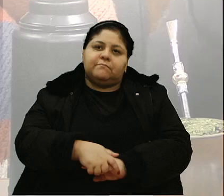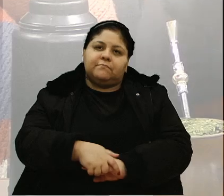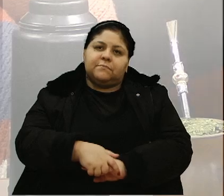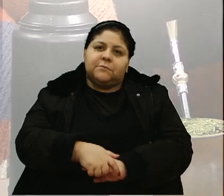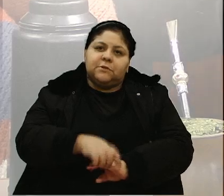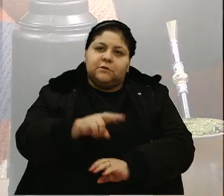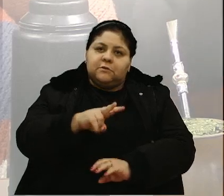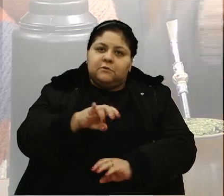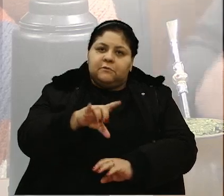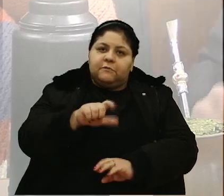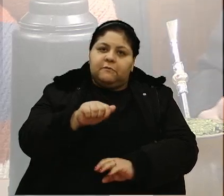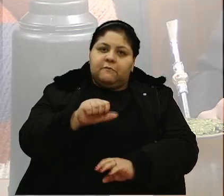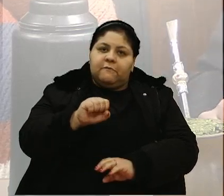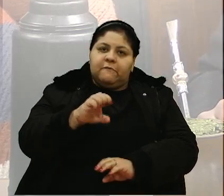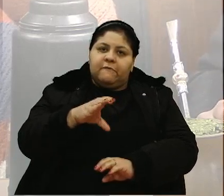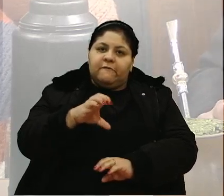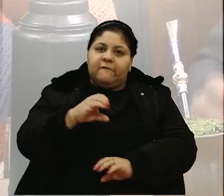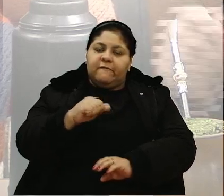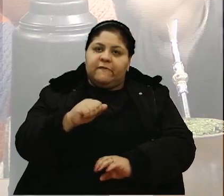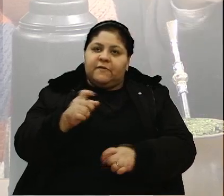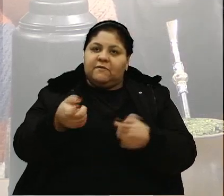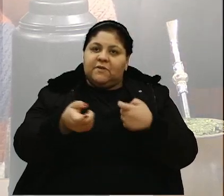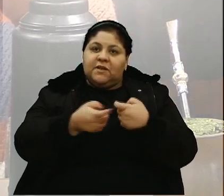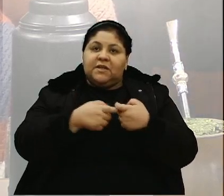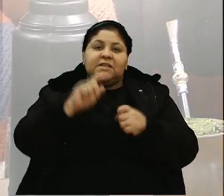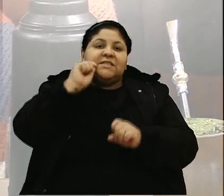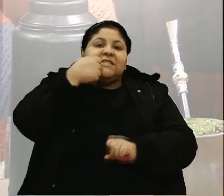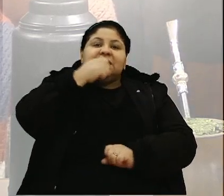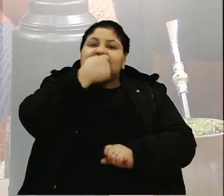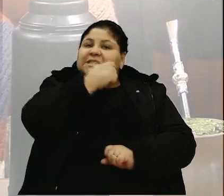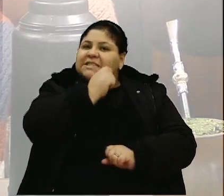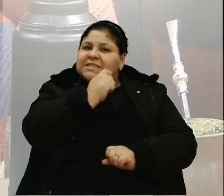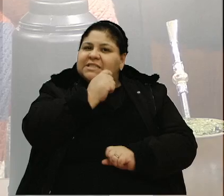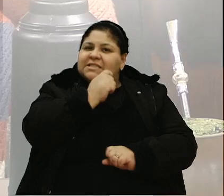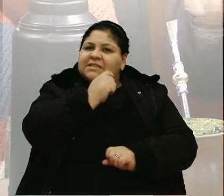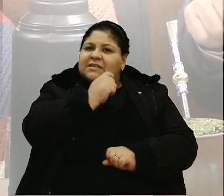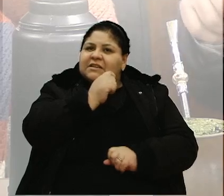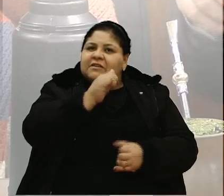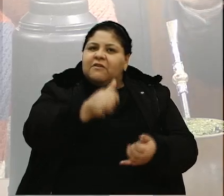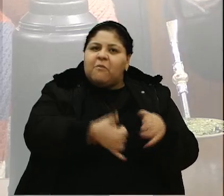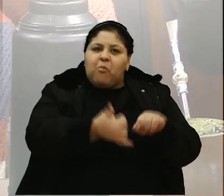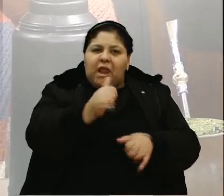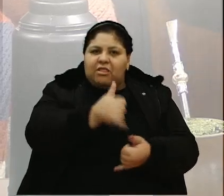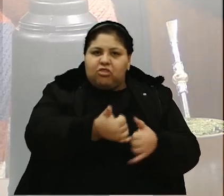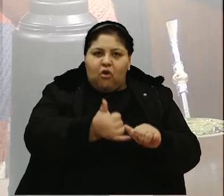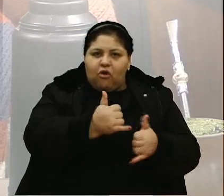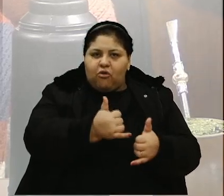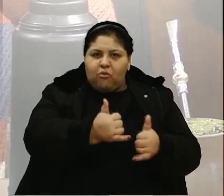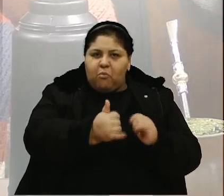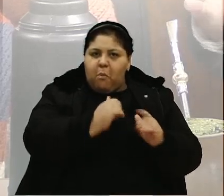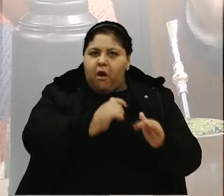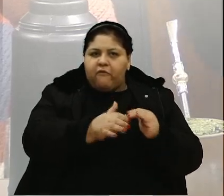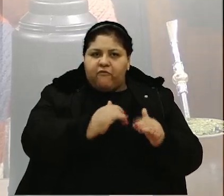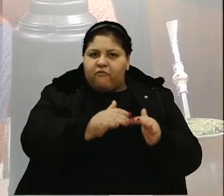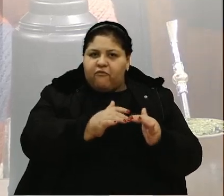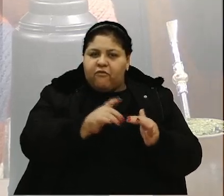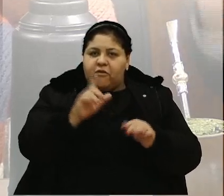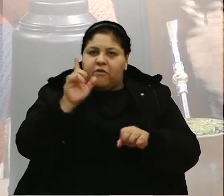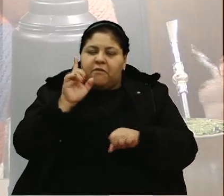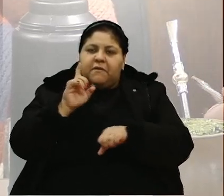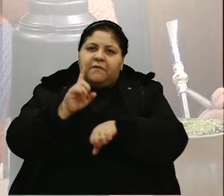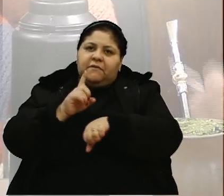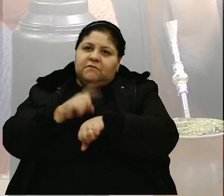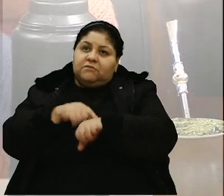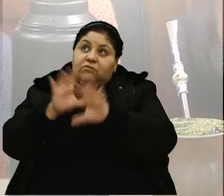Seca não tem consultório odontológico. Aí vai um ambulatório móvel, só que num tempo de